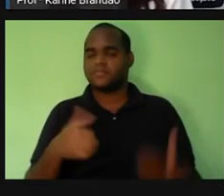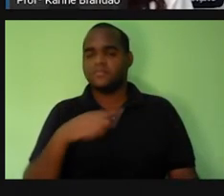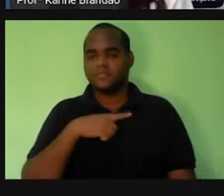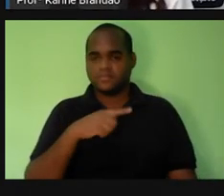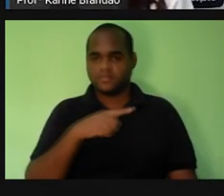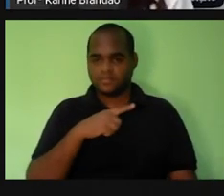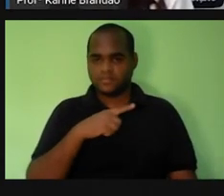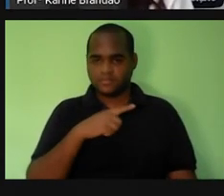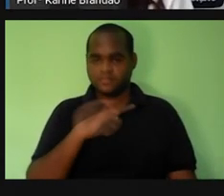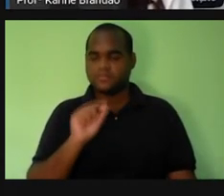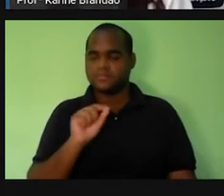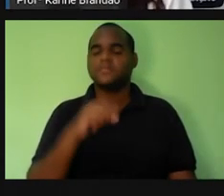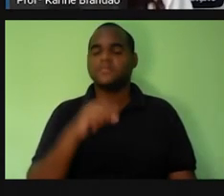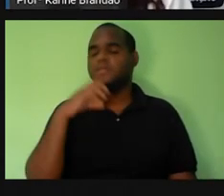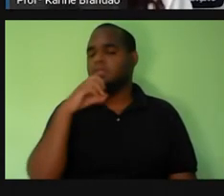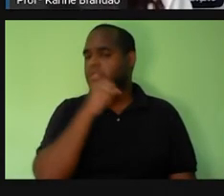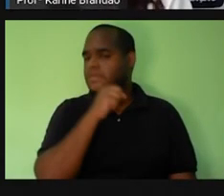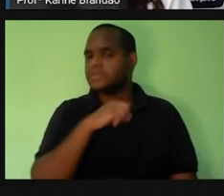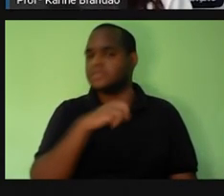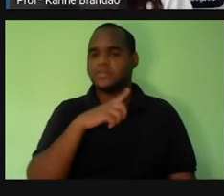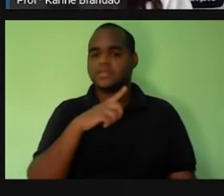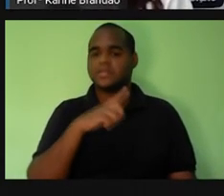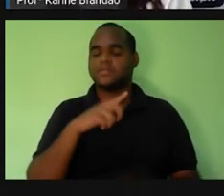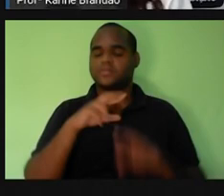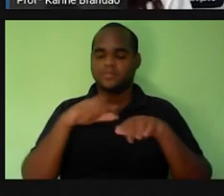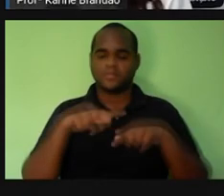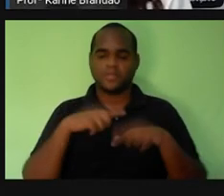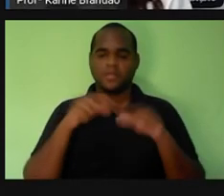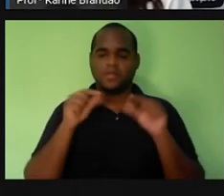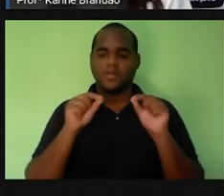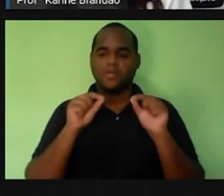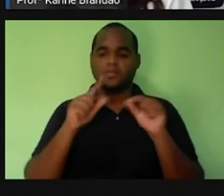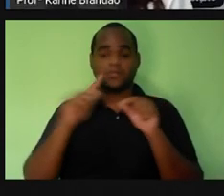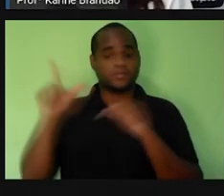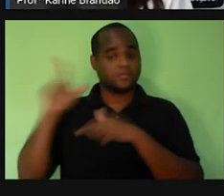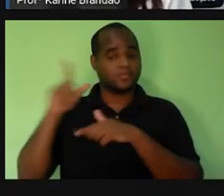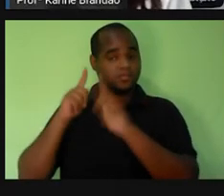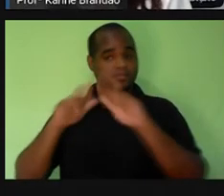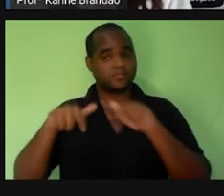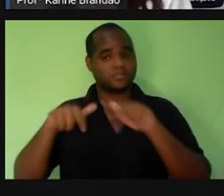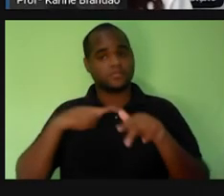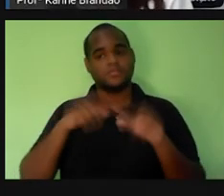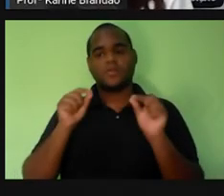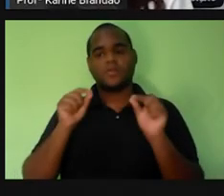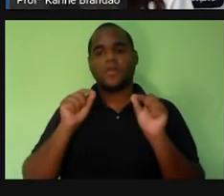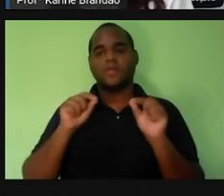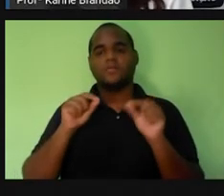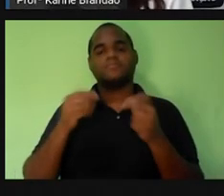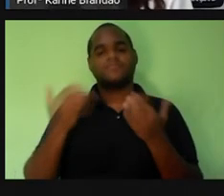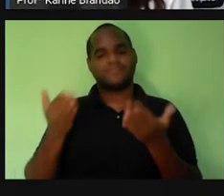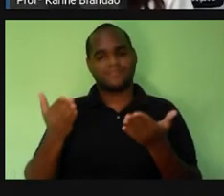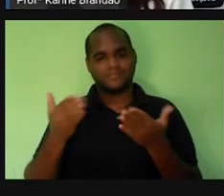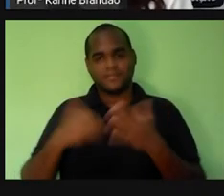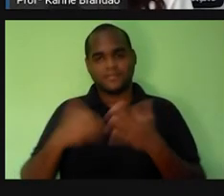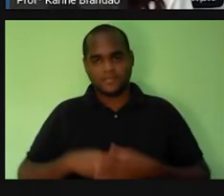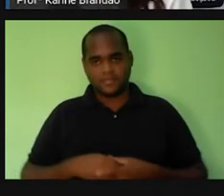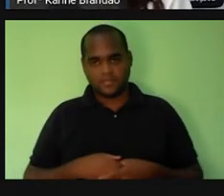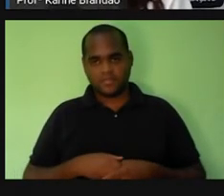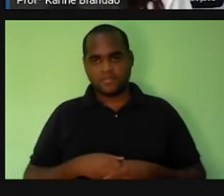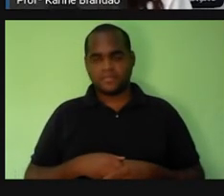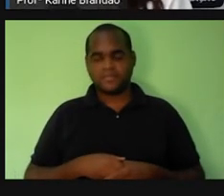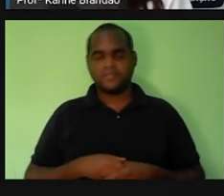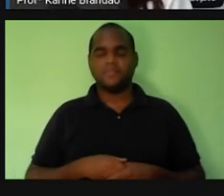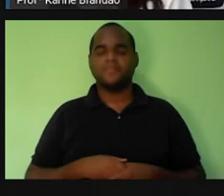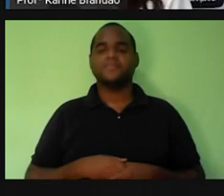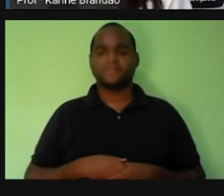ver rapidamente o nosso uma outra ferramenta que é o Anatomy Learning, tá? E como é que ela funciona? Se